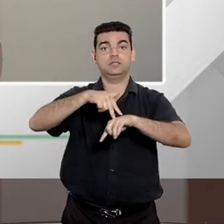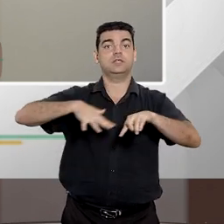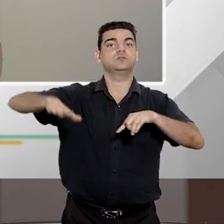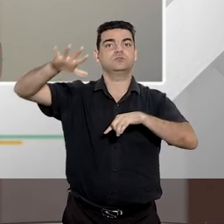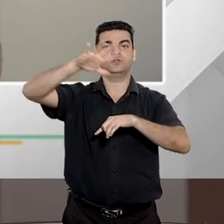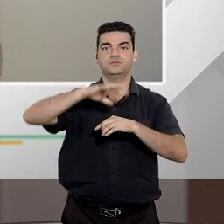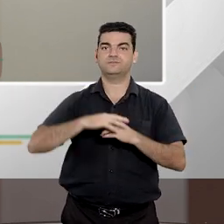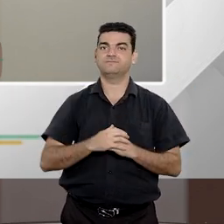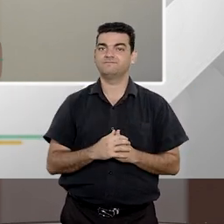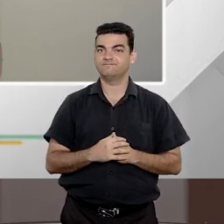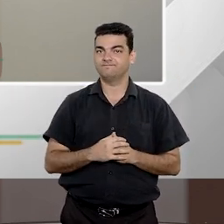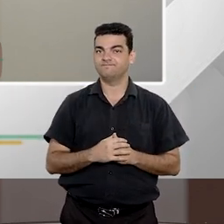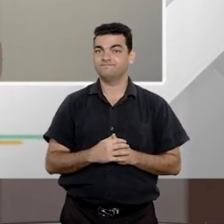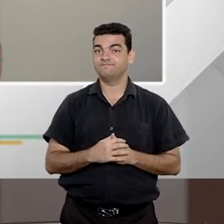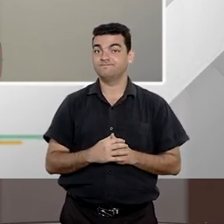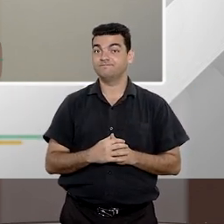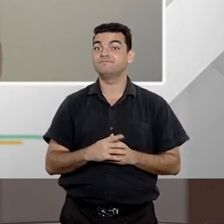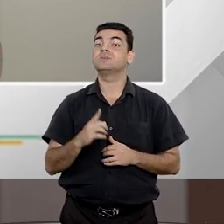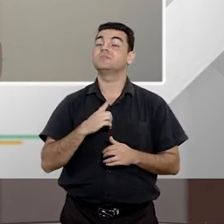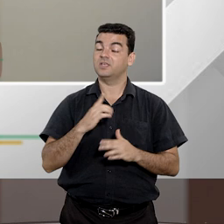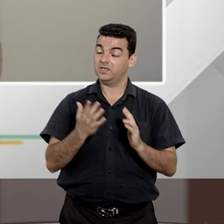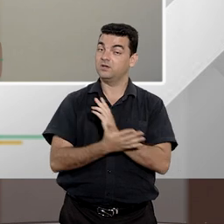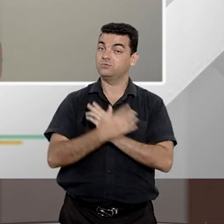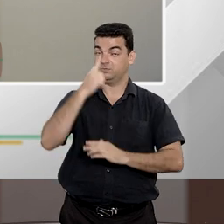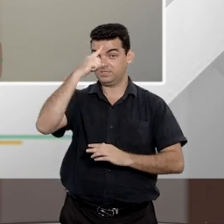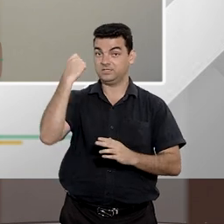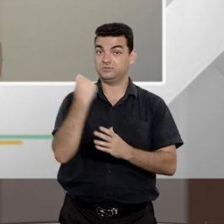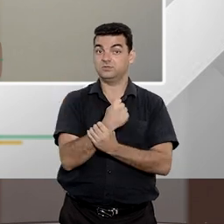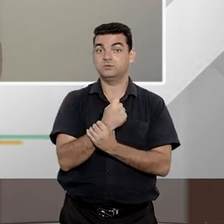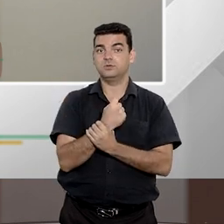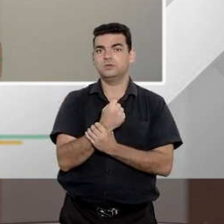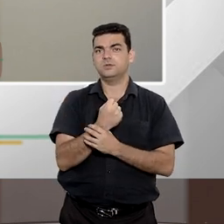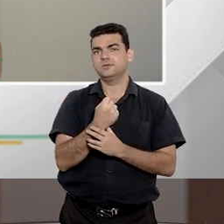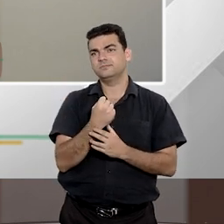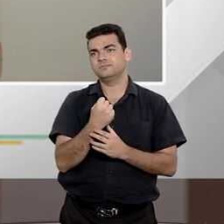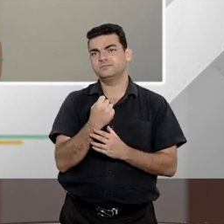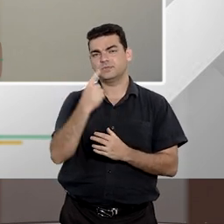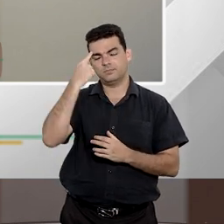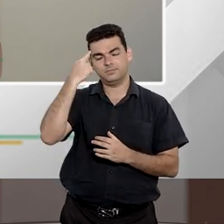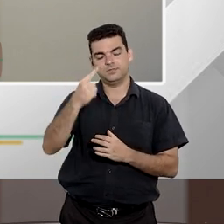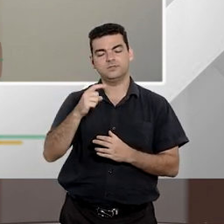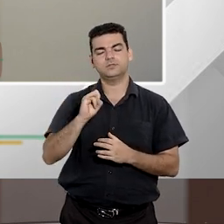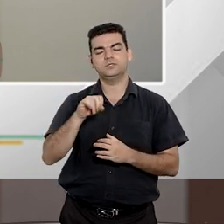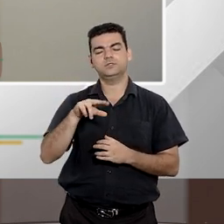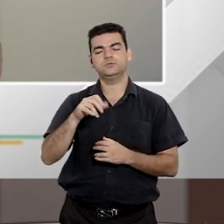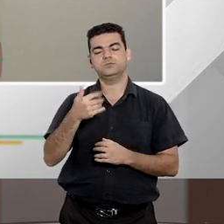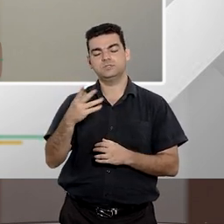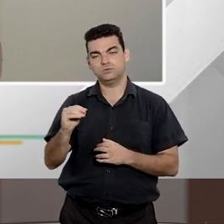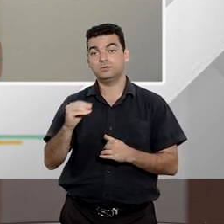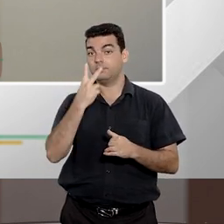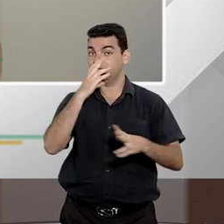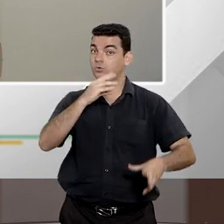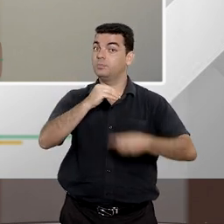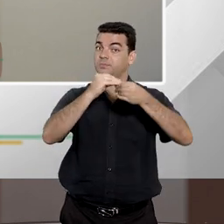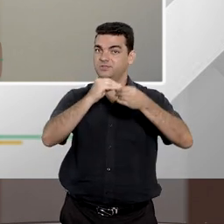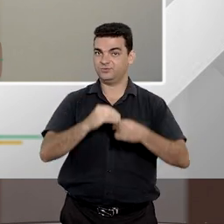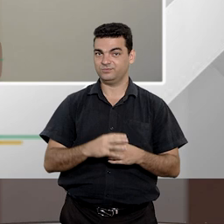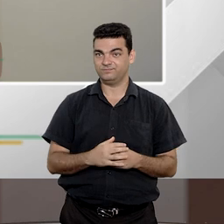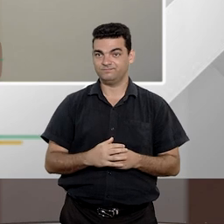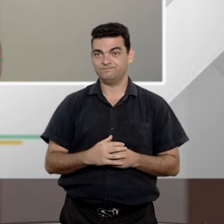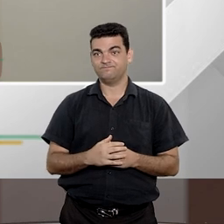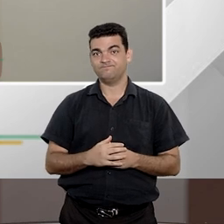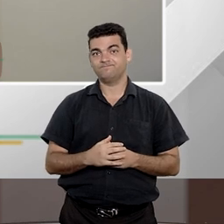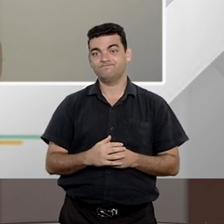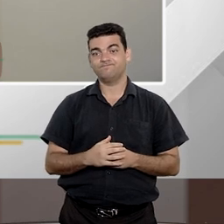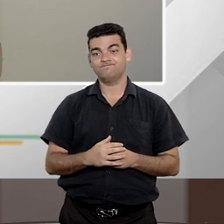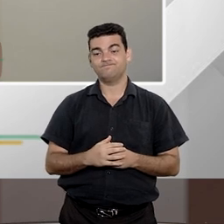então a gente tem o mandado de injunção como uma ferramenta de complementação para que